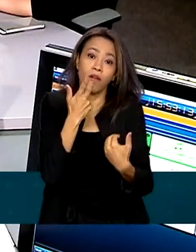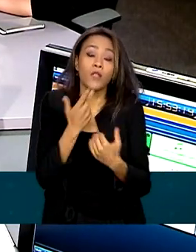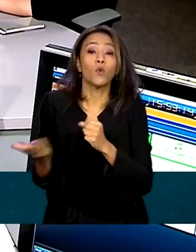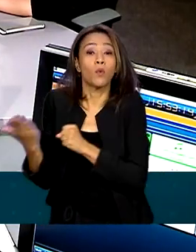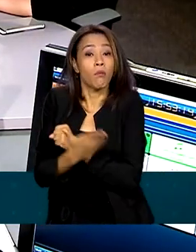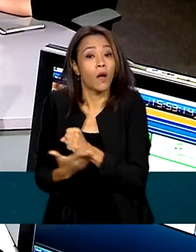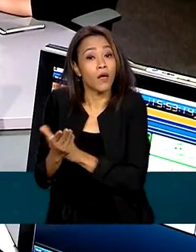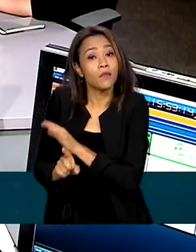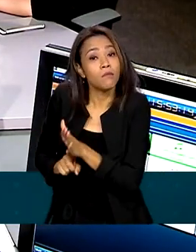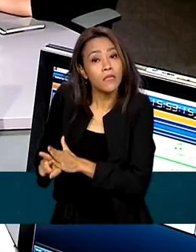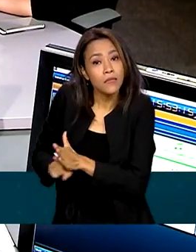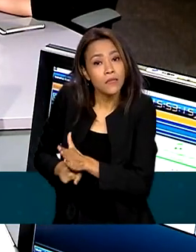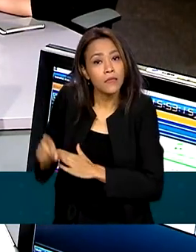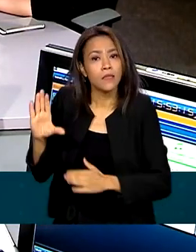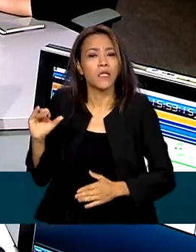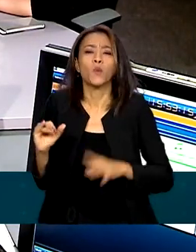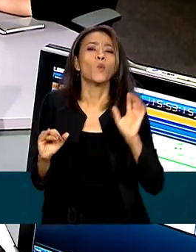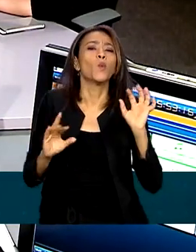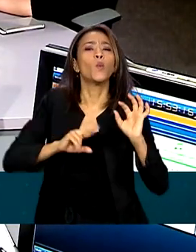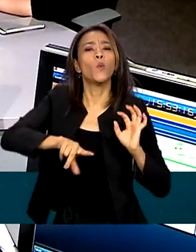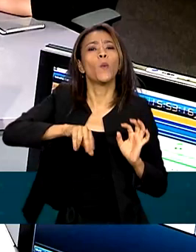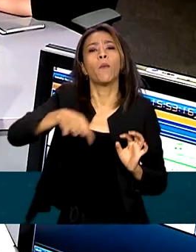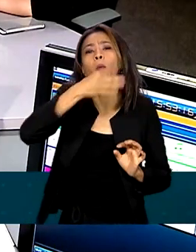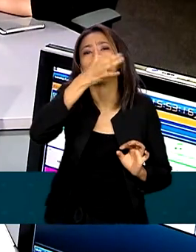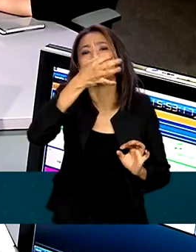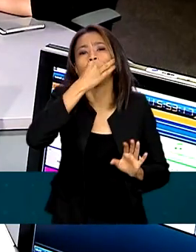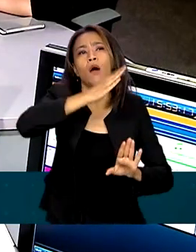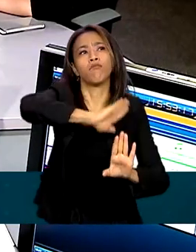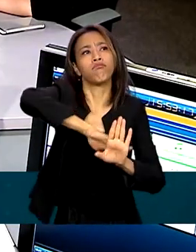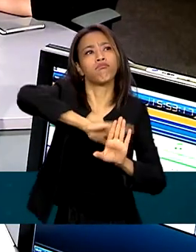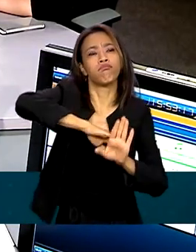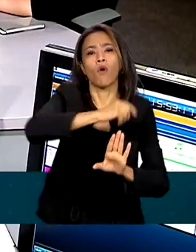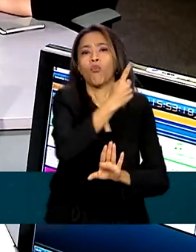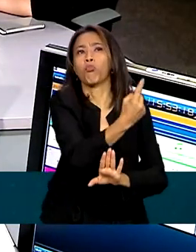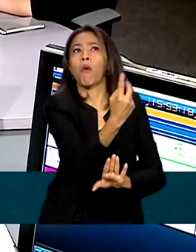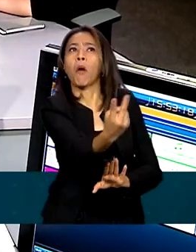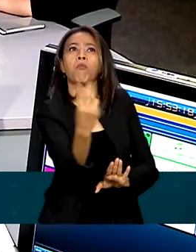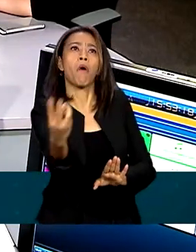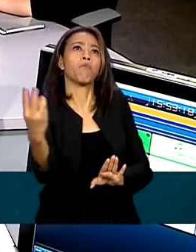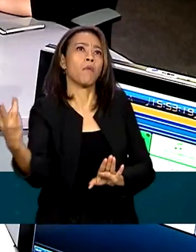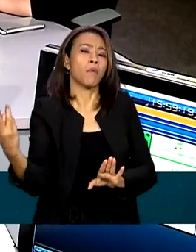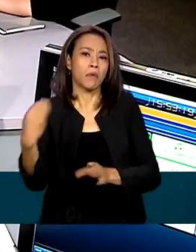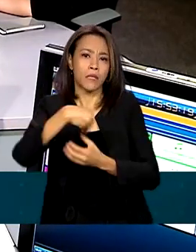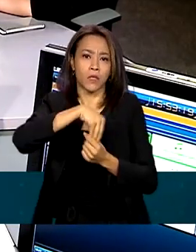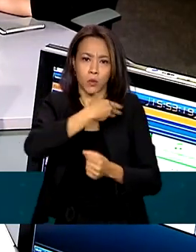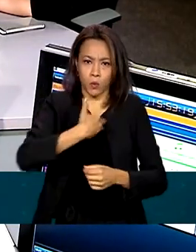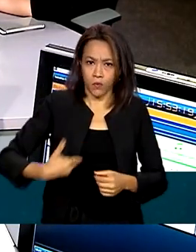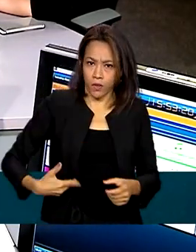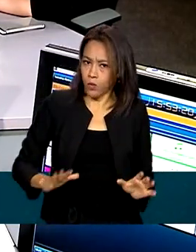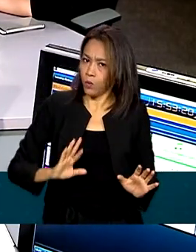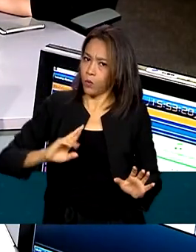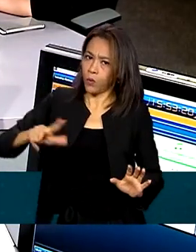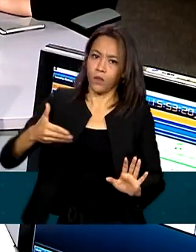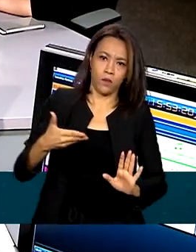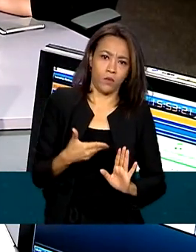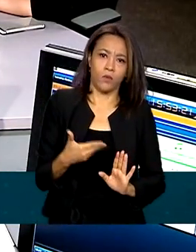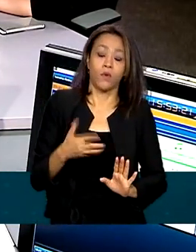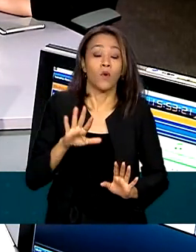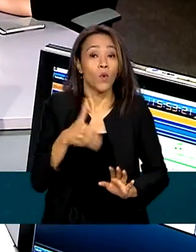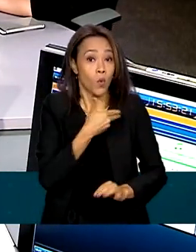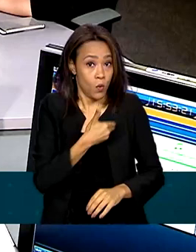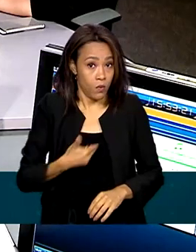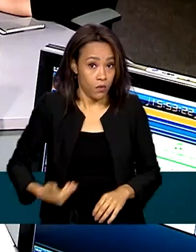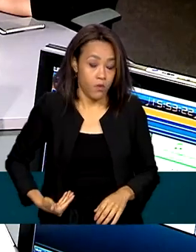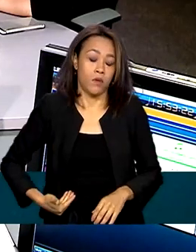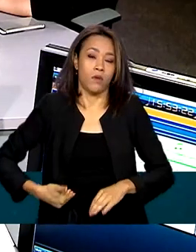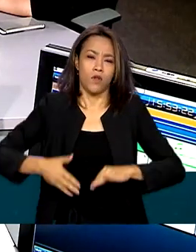científica. Não por uma opinião ideológica de um ou de outro integrante do governo. Quando o governo faz uma